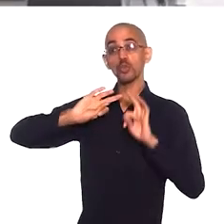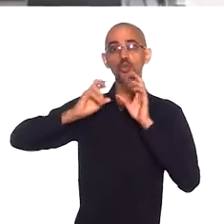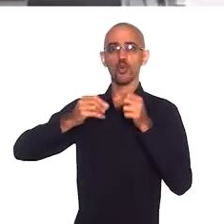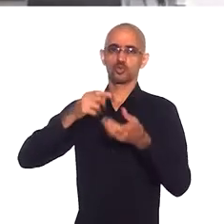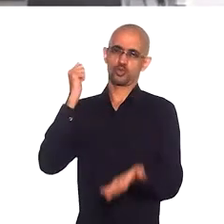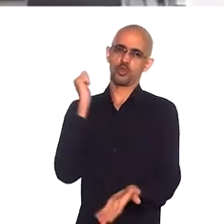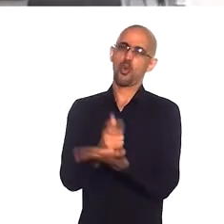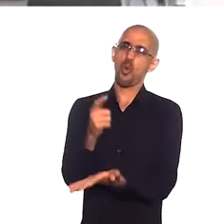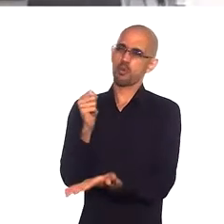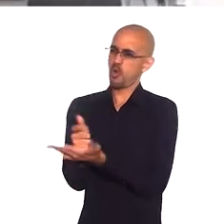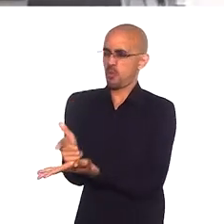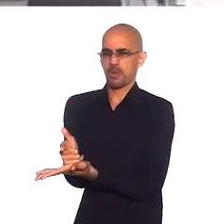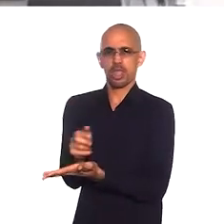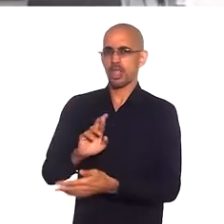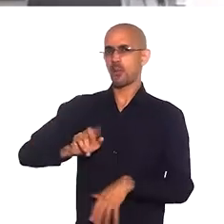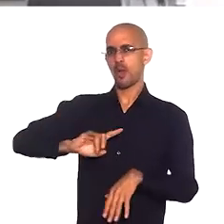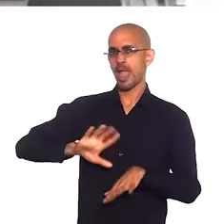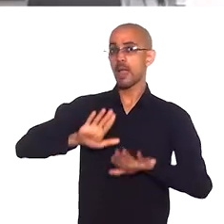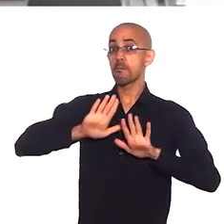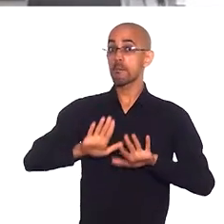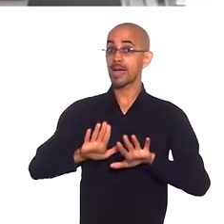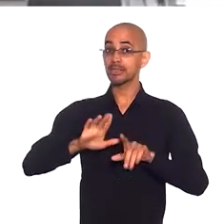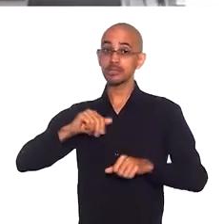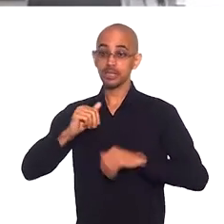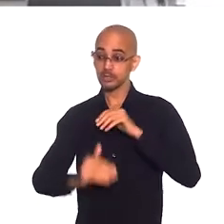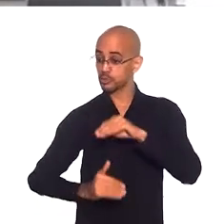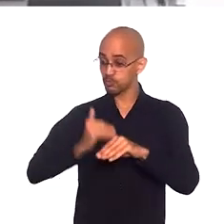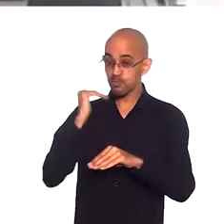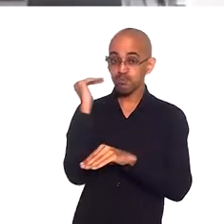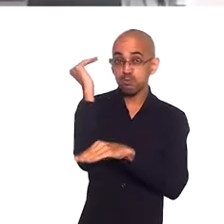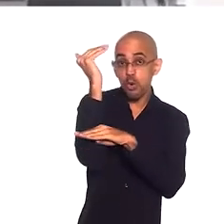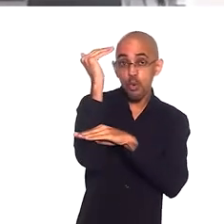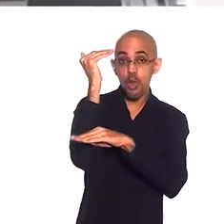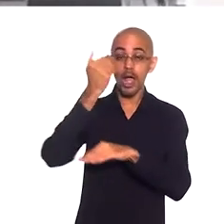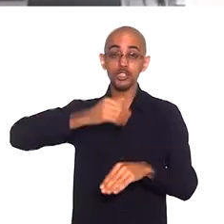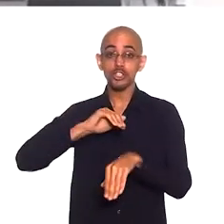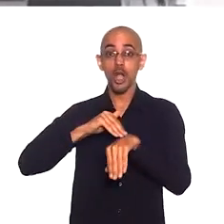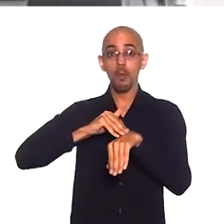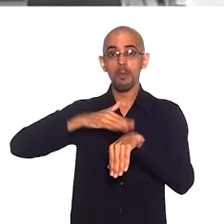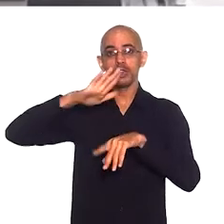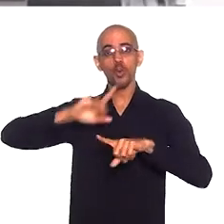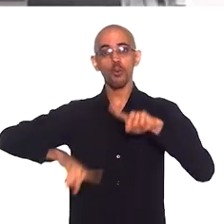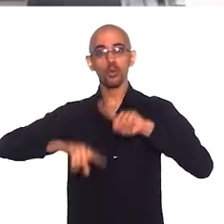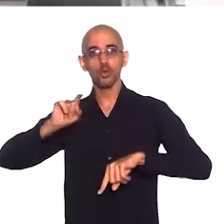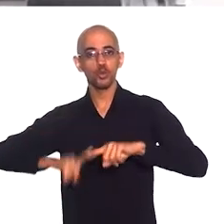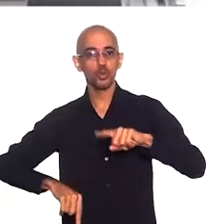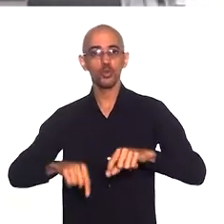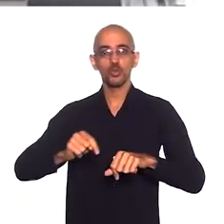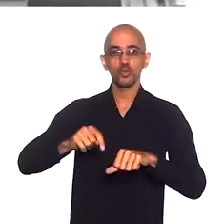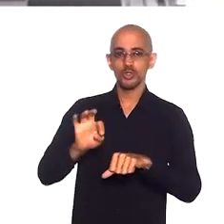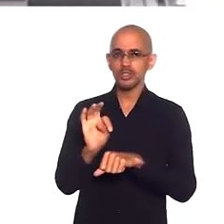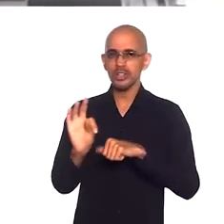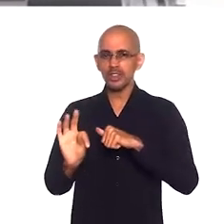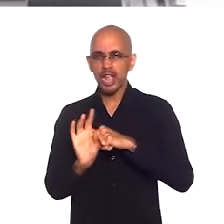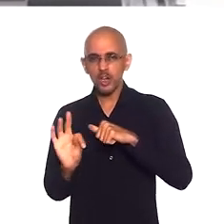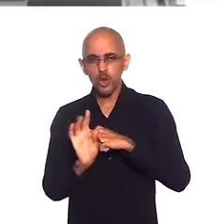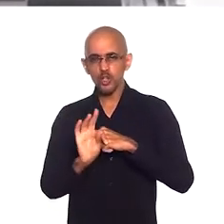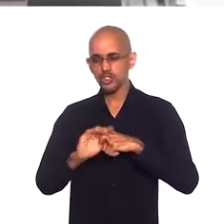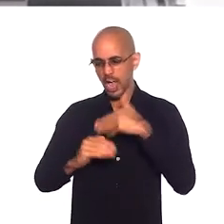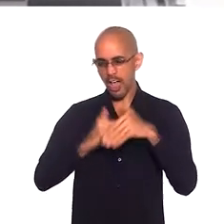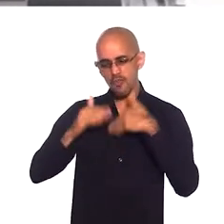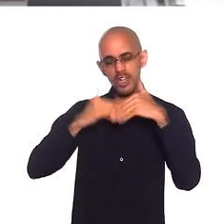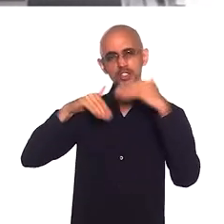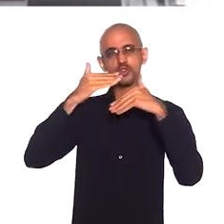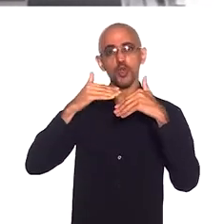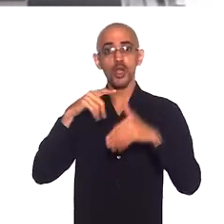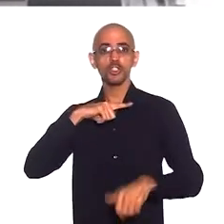semana, alternam. Mas deu um pulo, e a gente diversificou, e a gente buscou apoio tecnológico. Nós